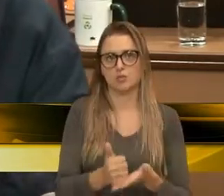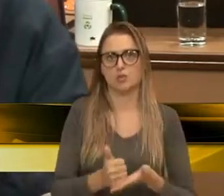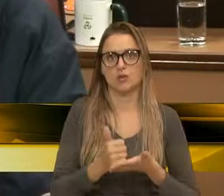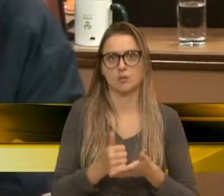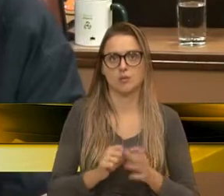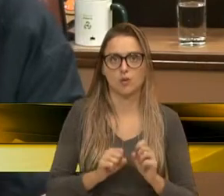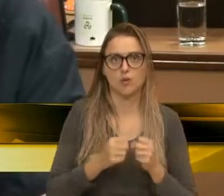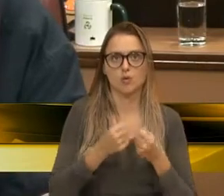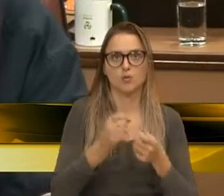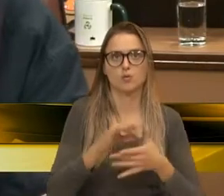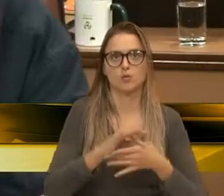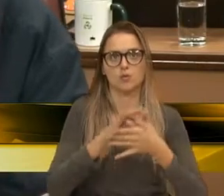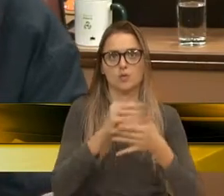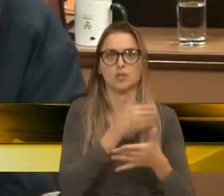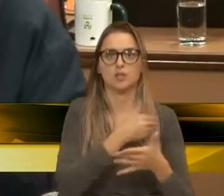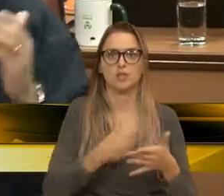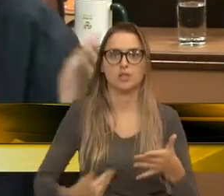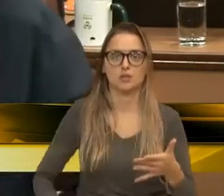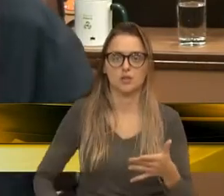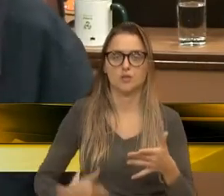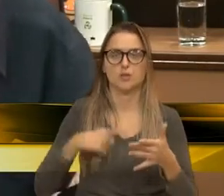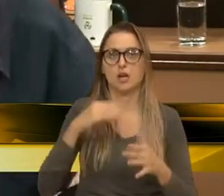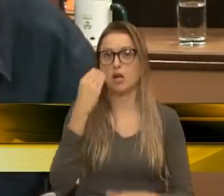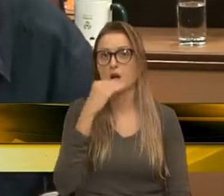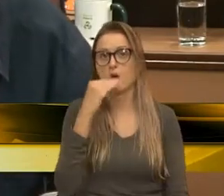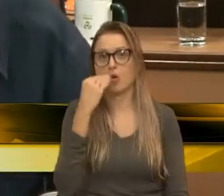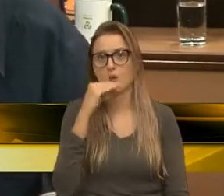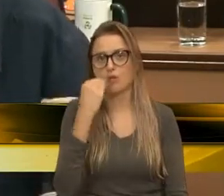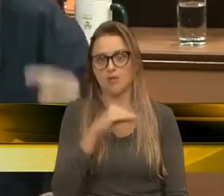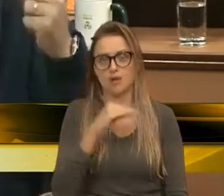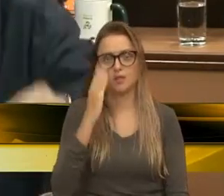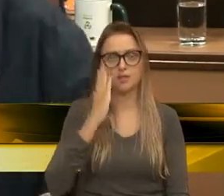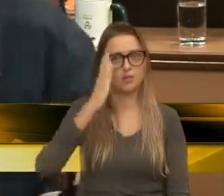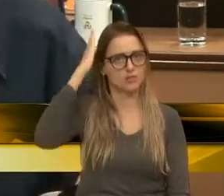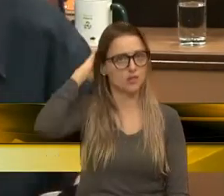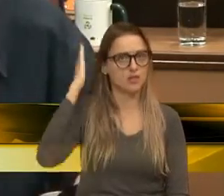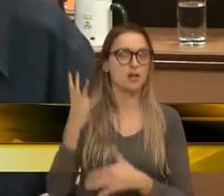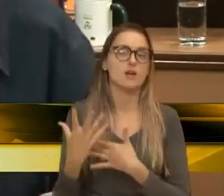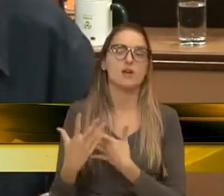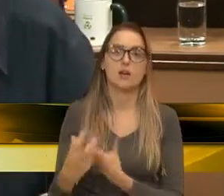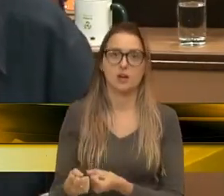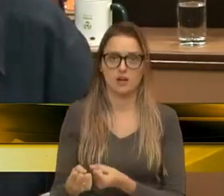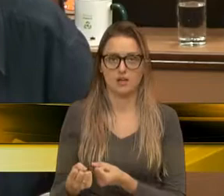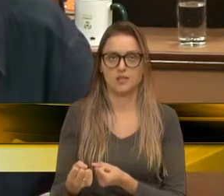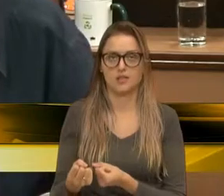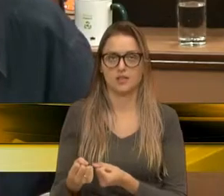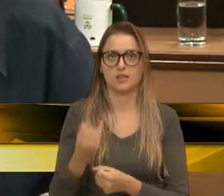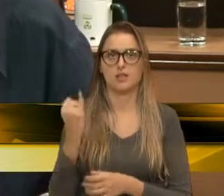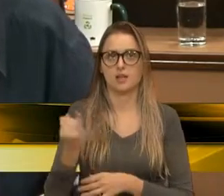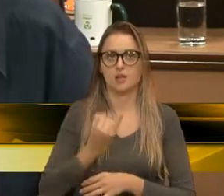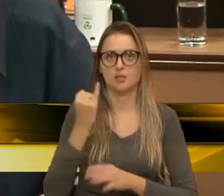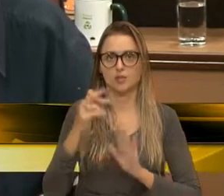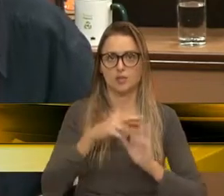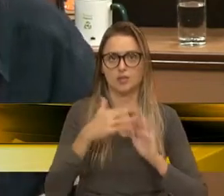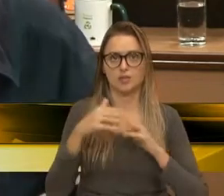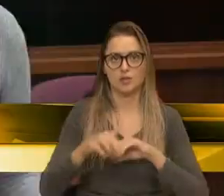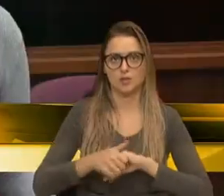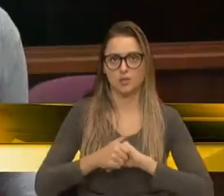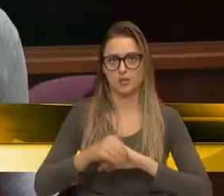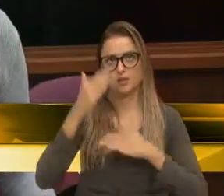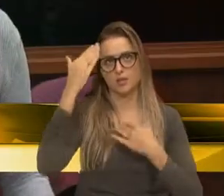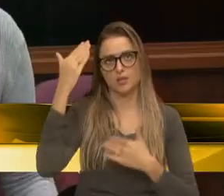força da nossa liderança de governo para convencer a administração municipal à adoção desta importante norma. Meus cumprimentos.